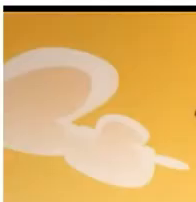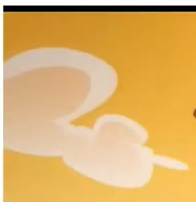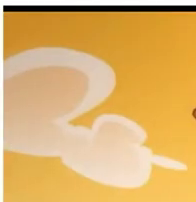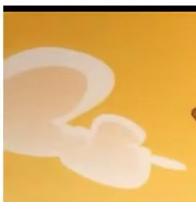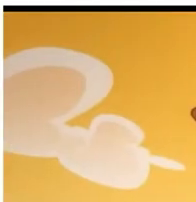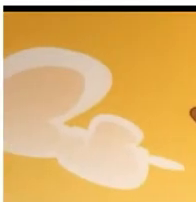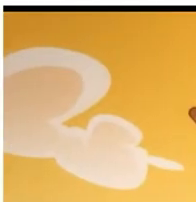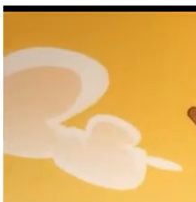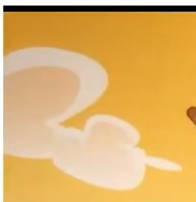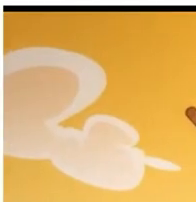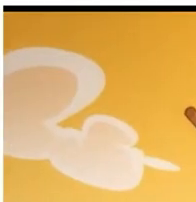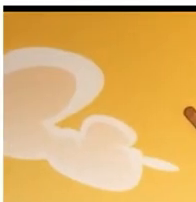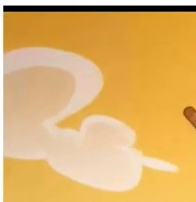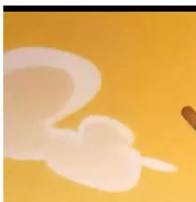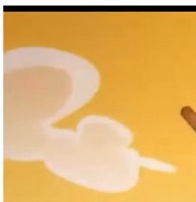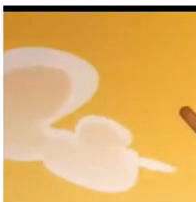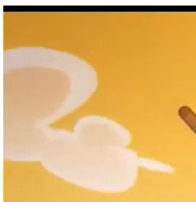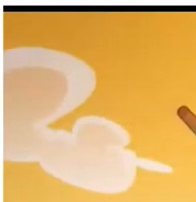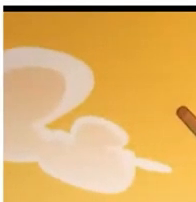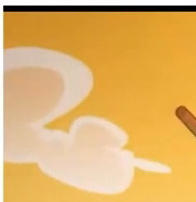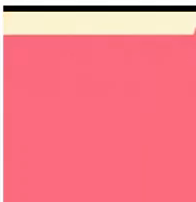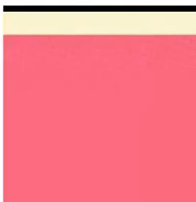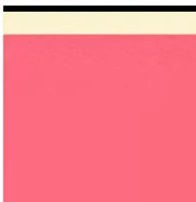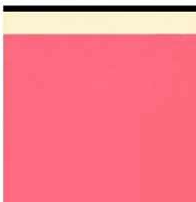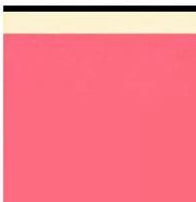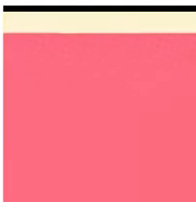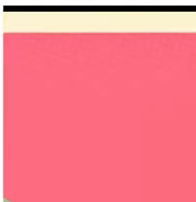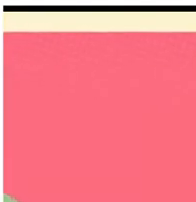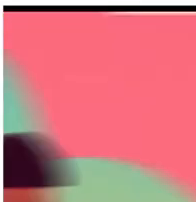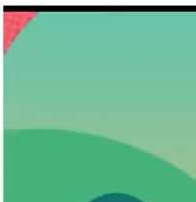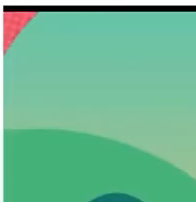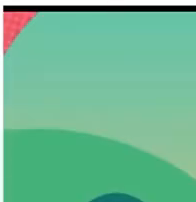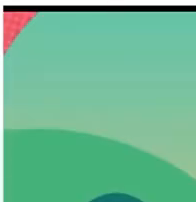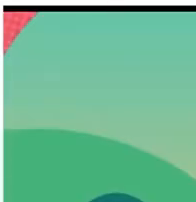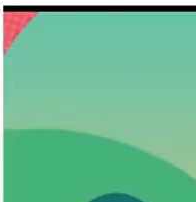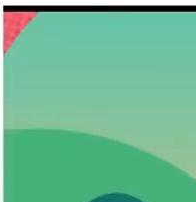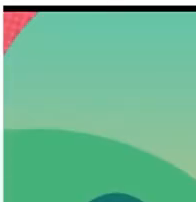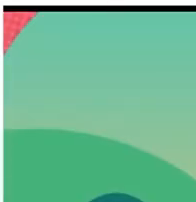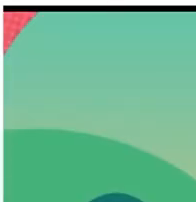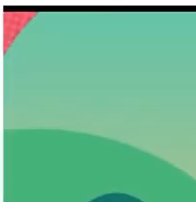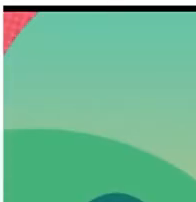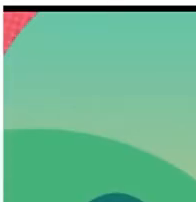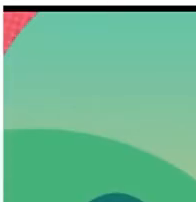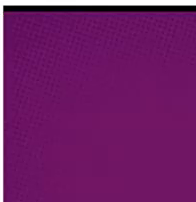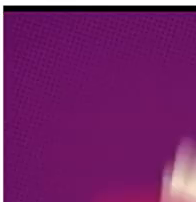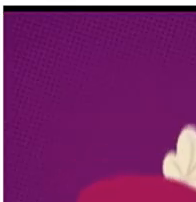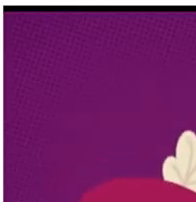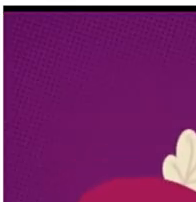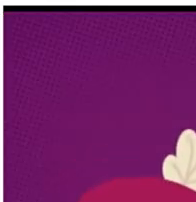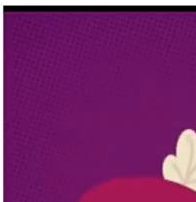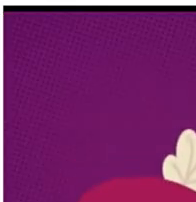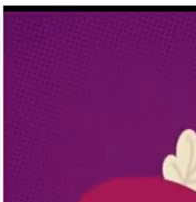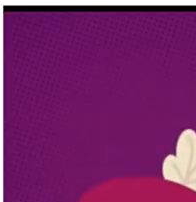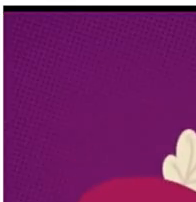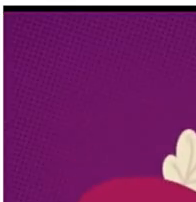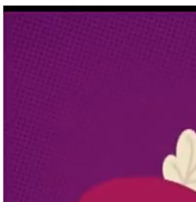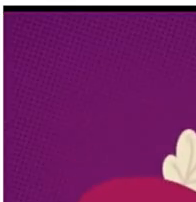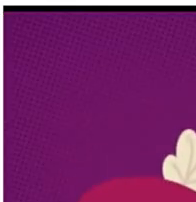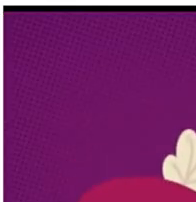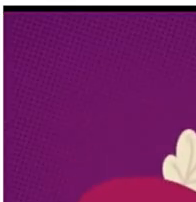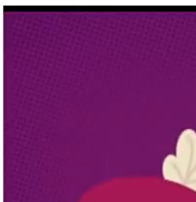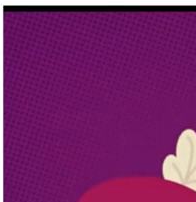Eu explico. Primeiro vieram os portugueses para o Brasil. Deram de cara com os índios que já moravam aqui. Da mistura dos